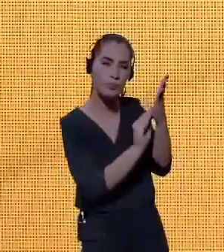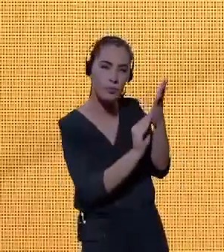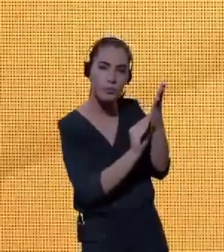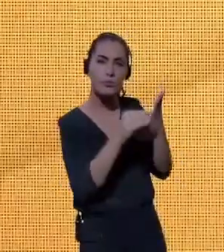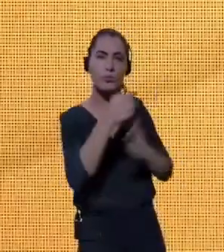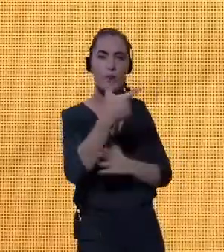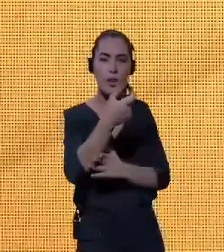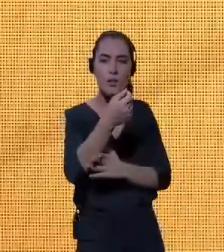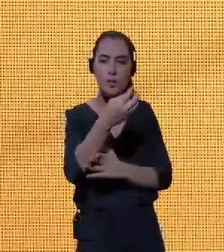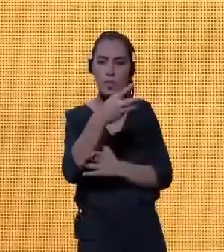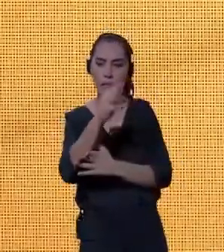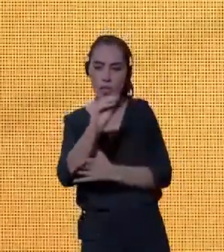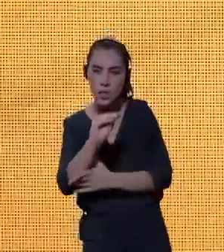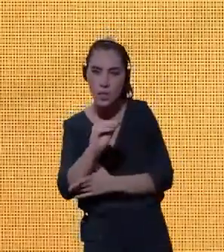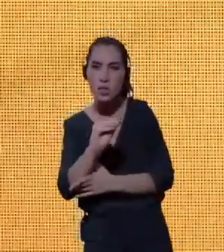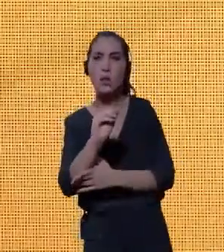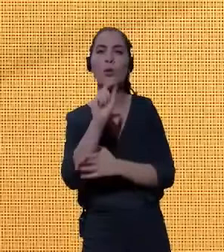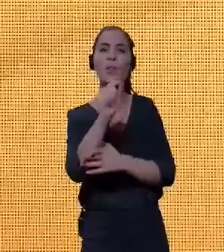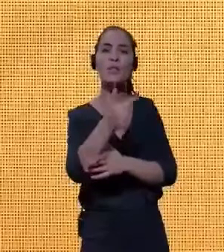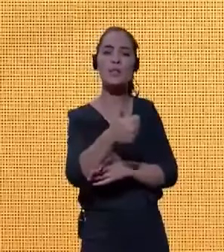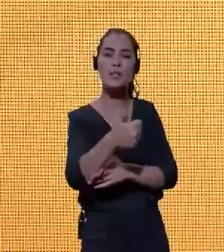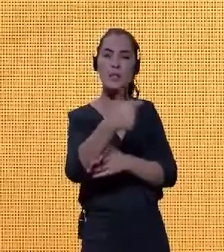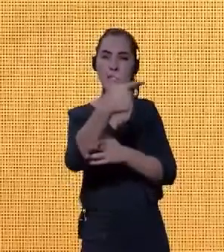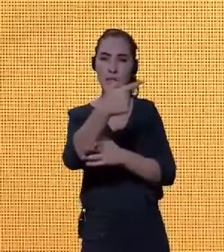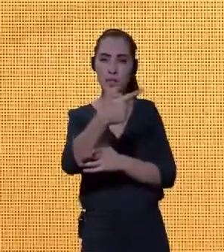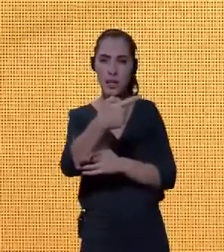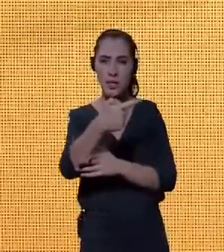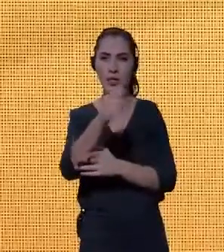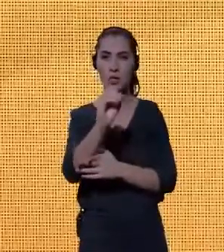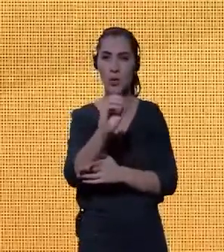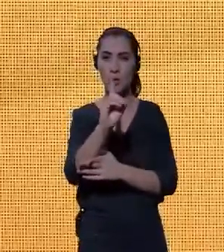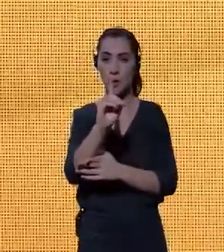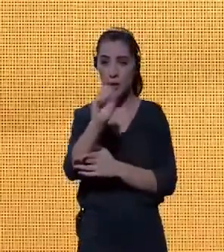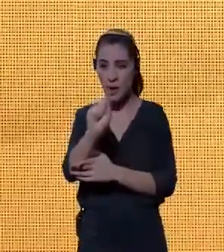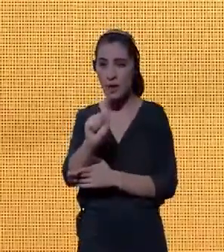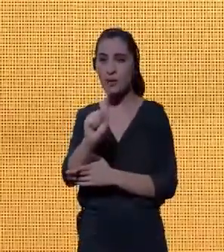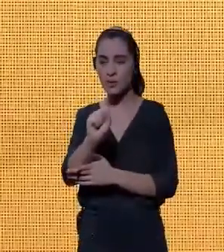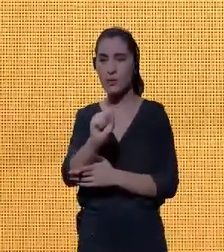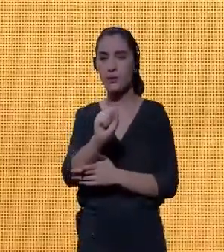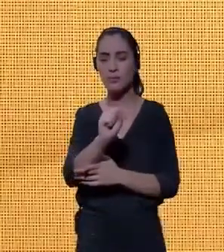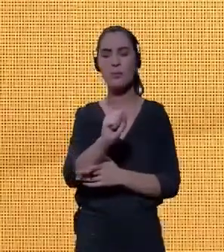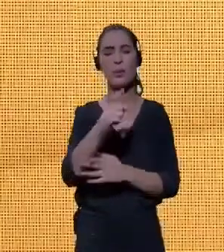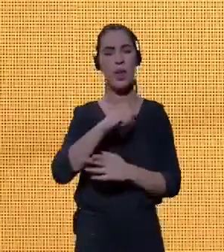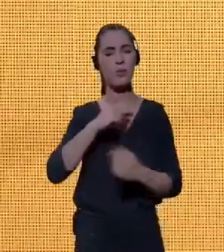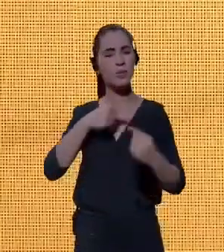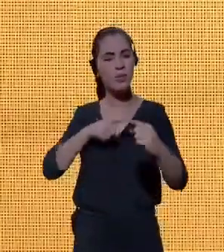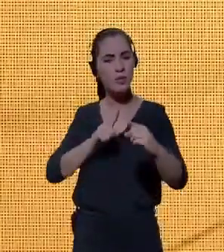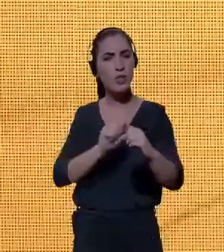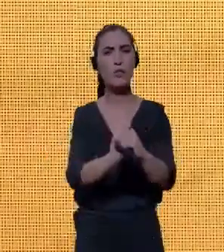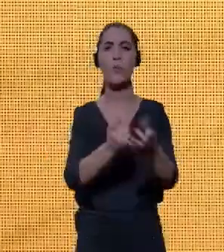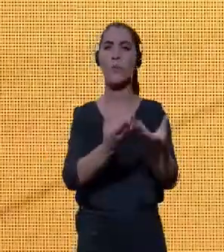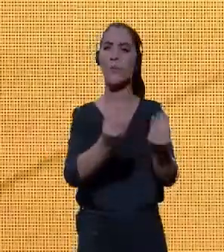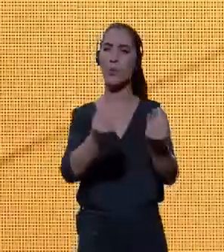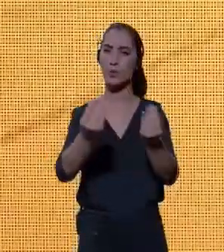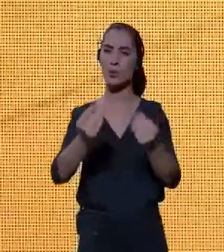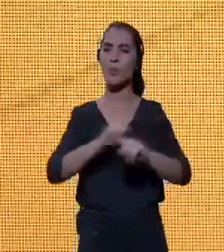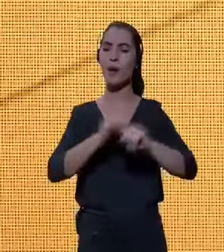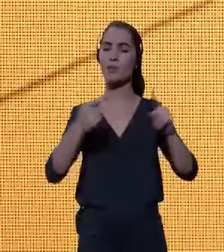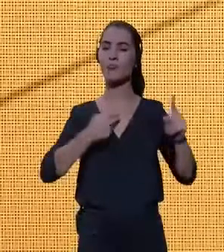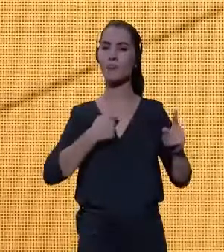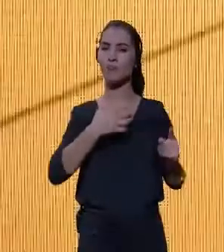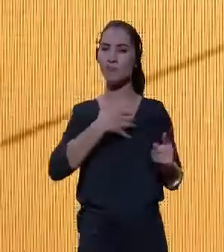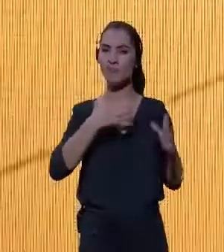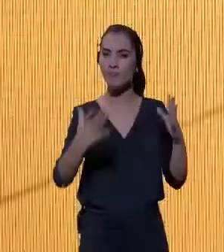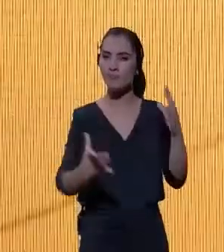17 ODS e 169 metas. Temos grandes desafios pela frente, mas eu estou seguro